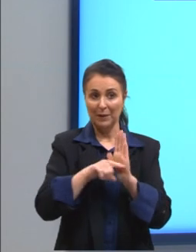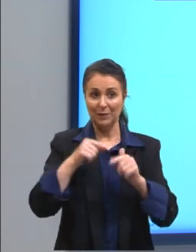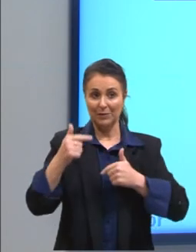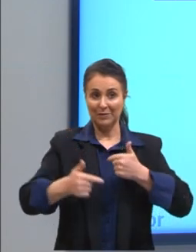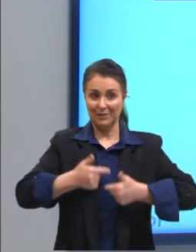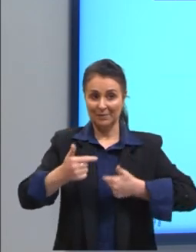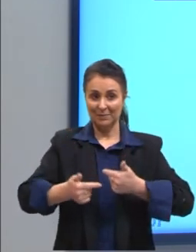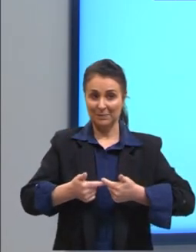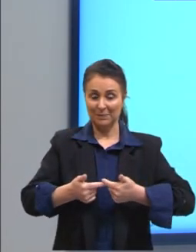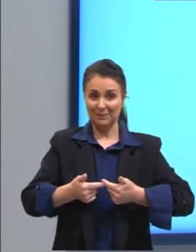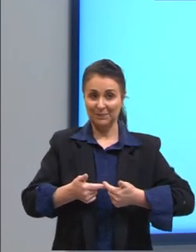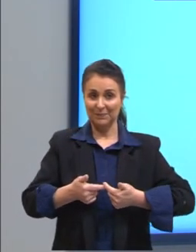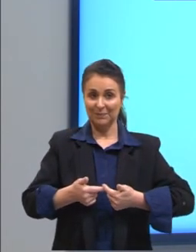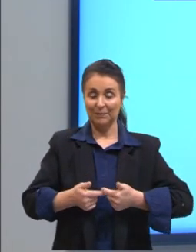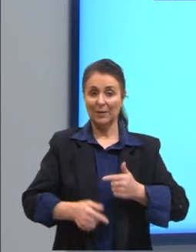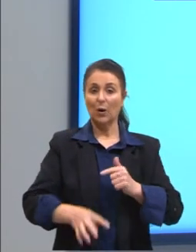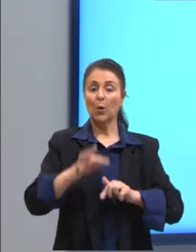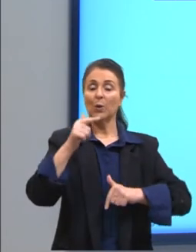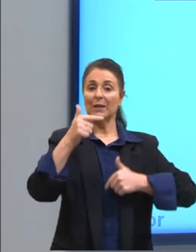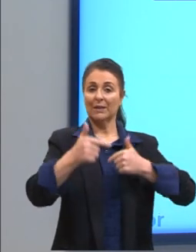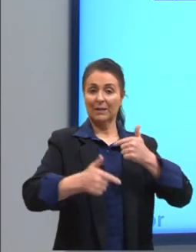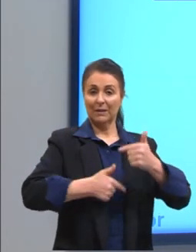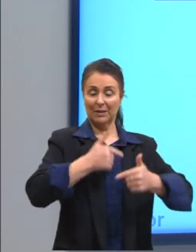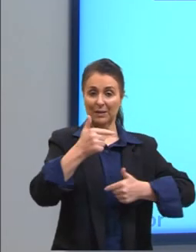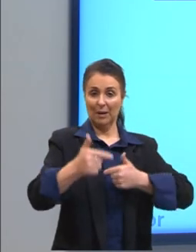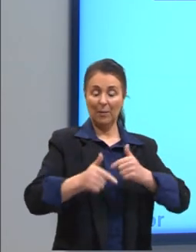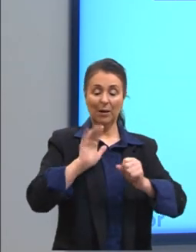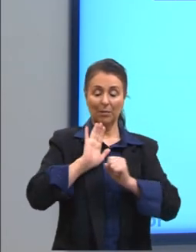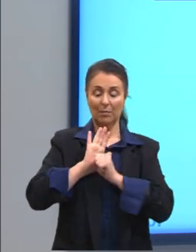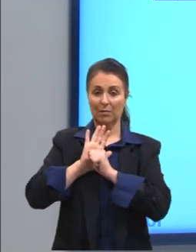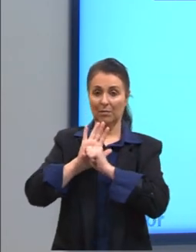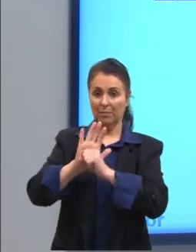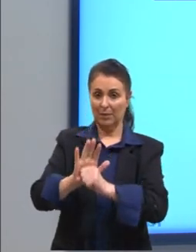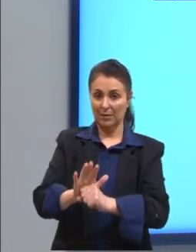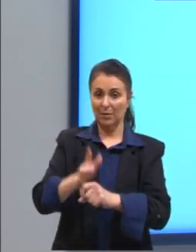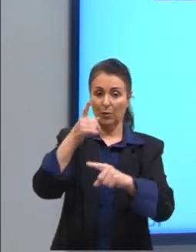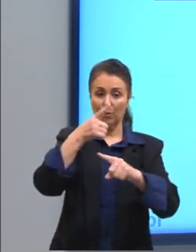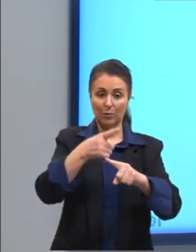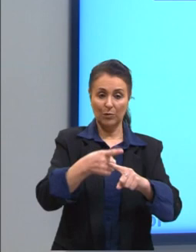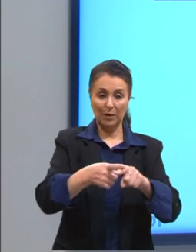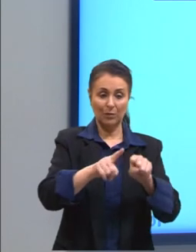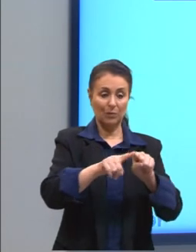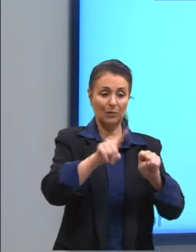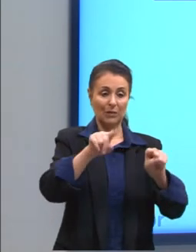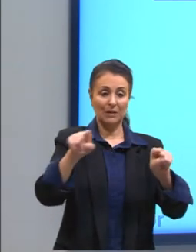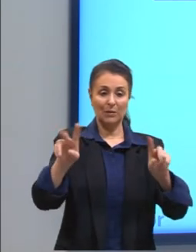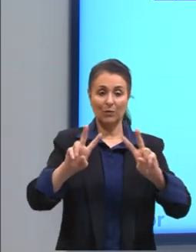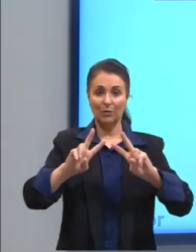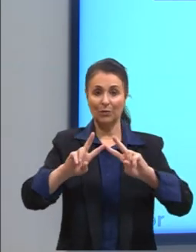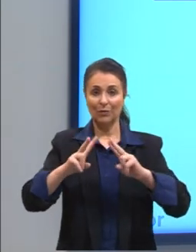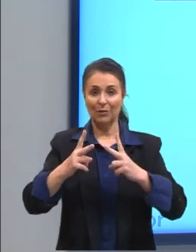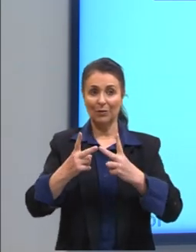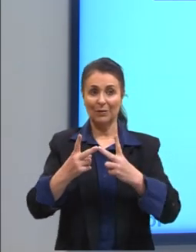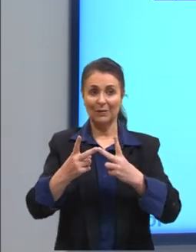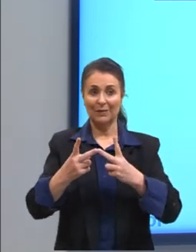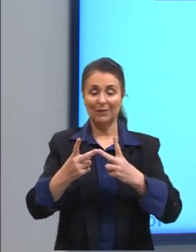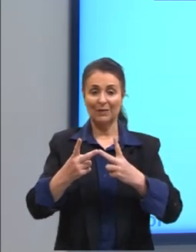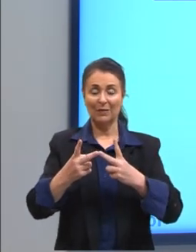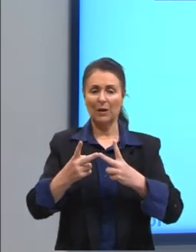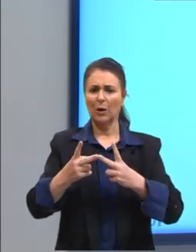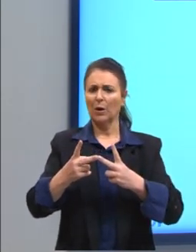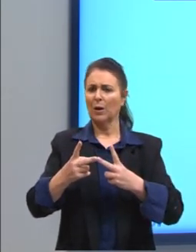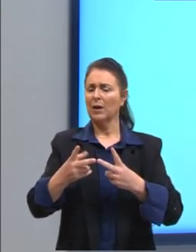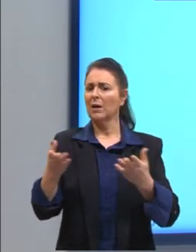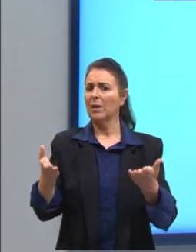falou. O trabalho é pressão multiplicada pela variação do volume. O que